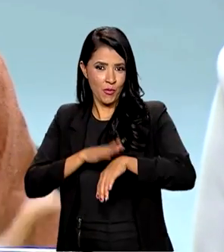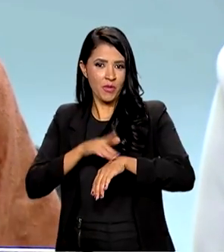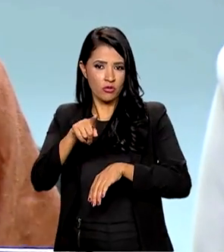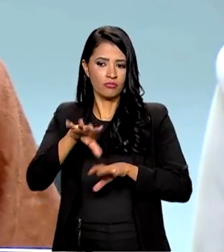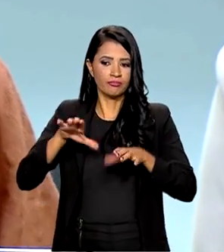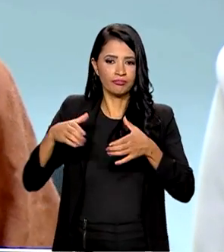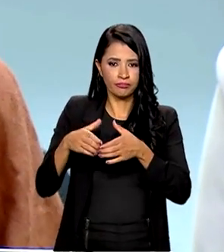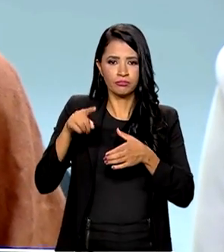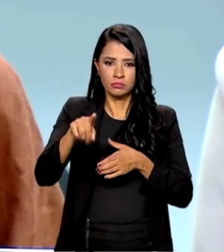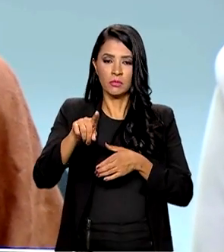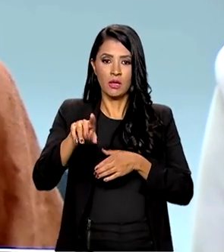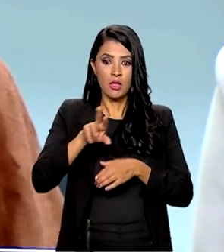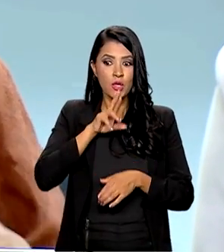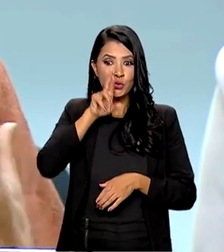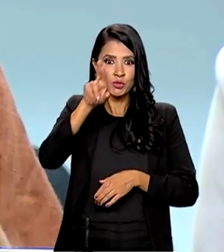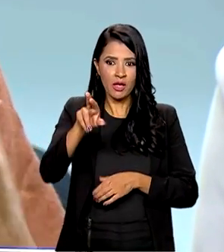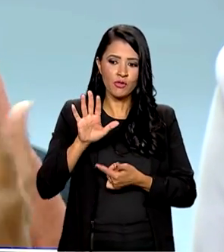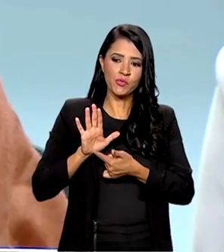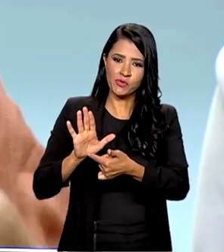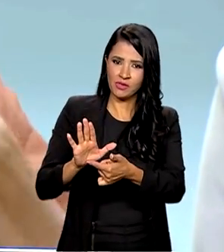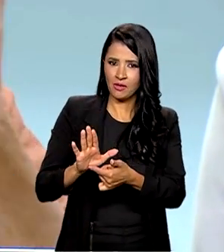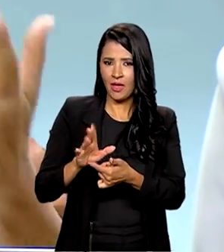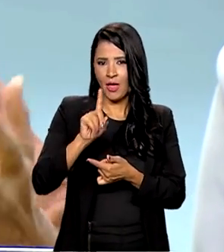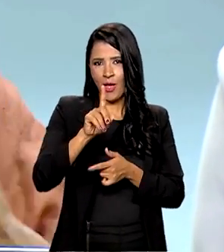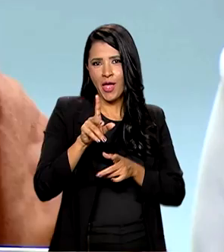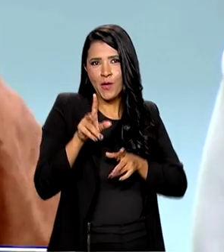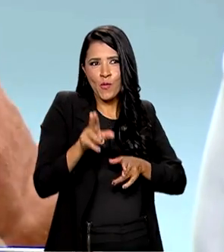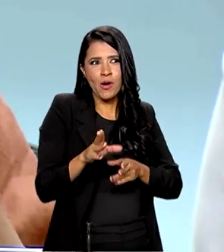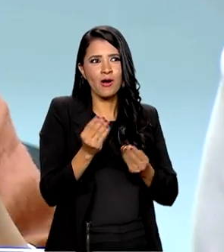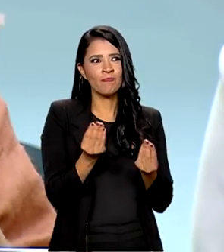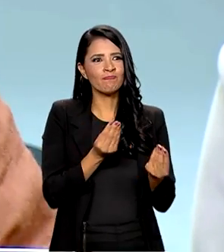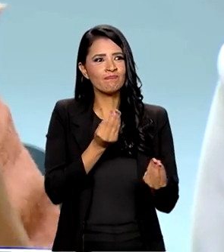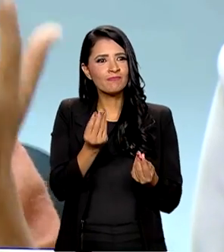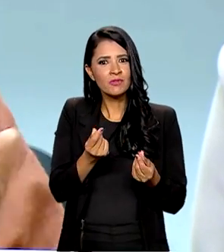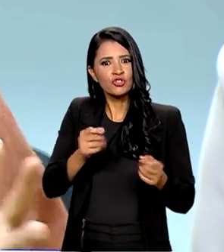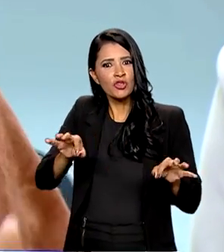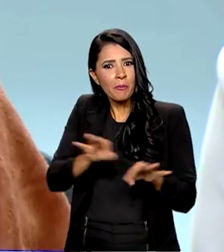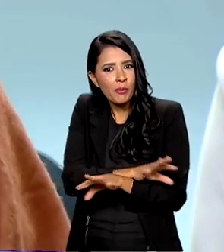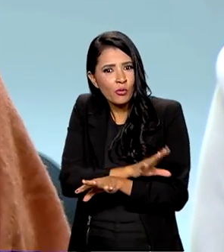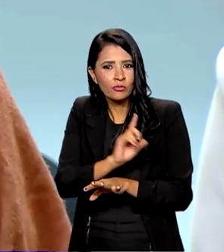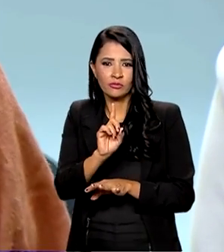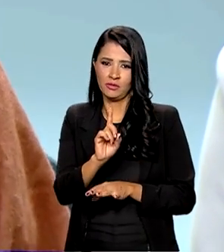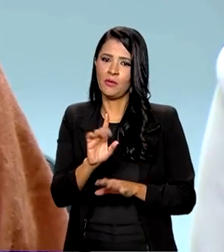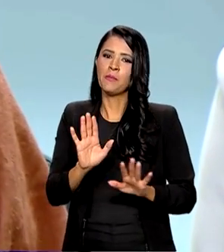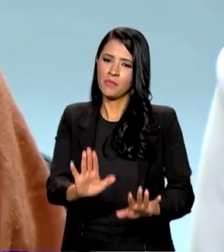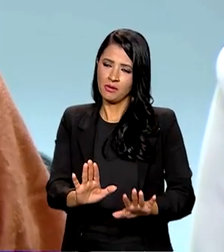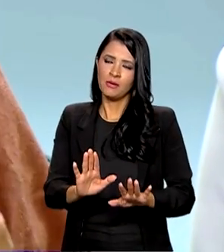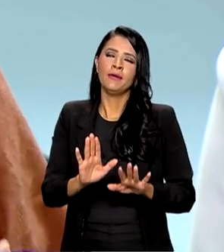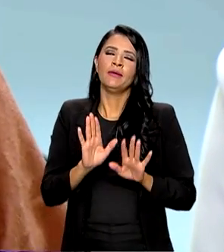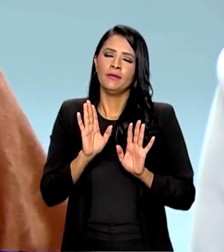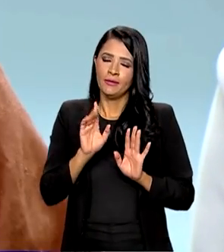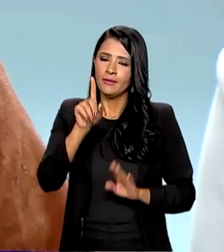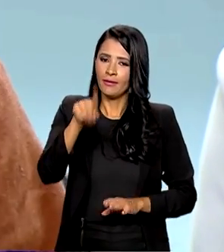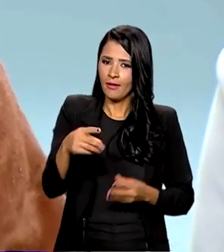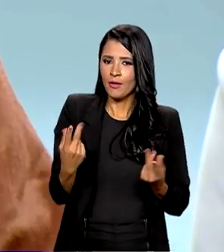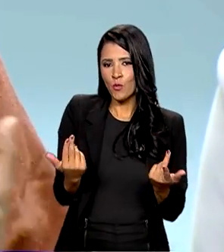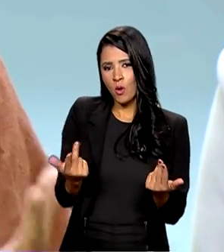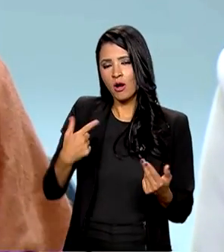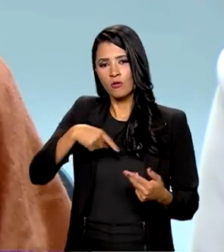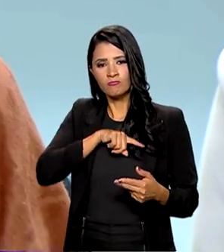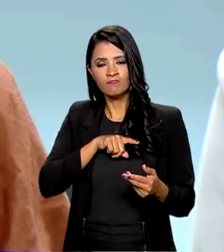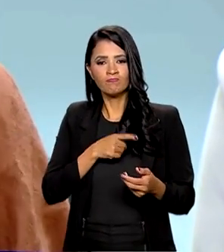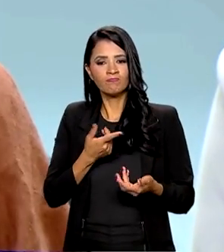esse resultado não é como se já tivéssemos com ele pronto e acabado, mas é para poder